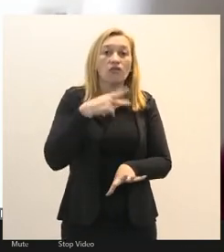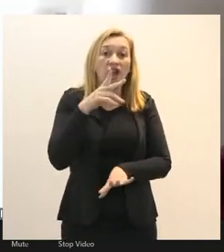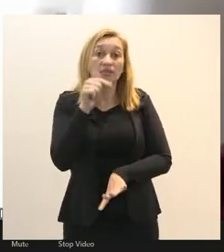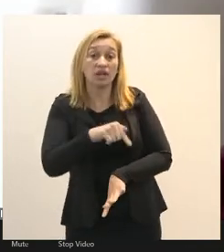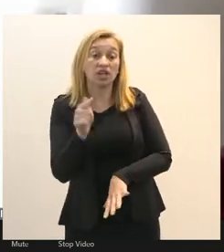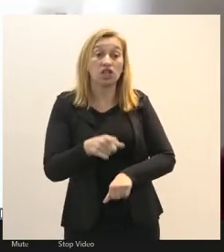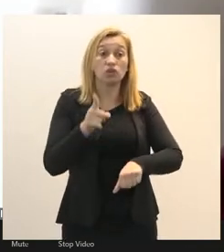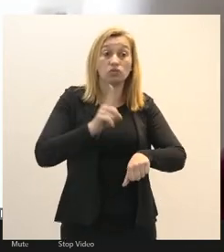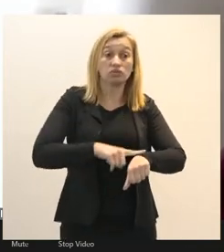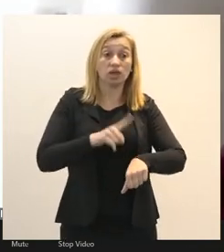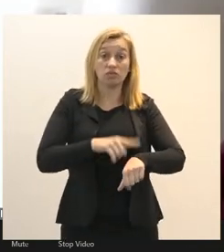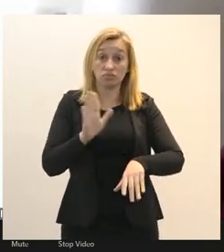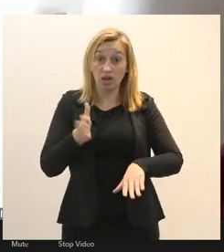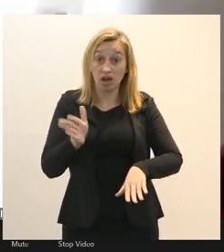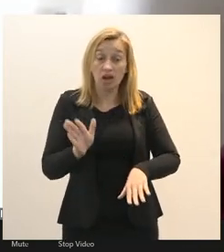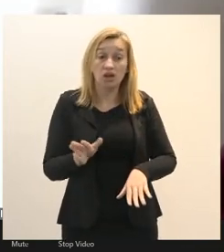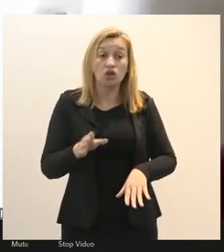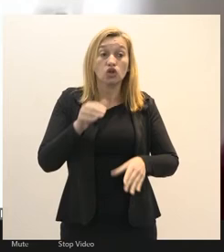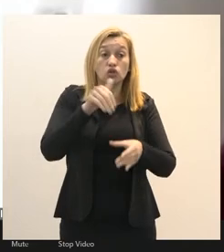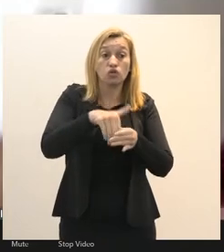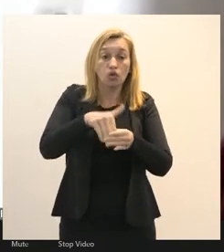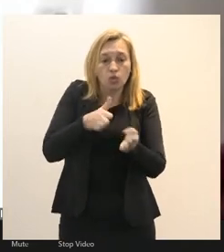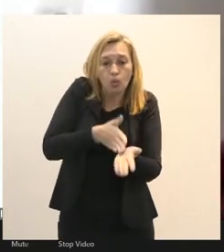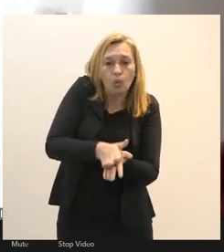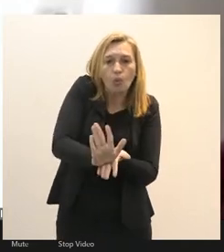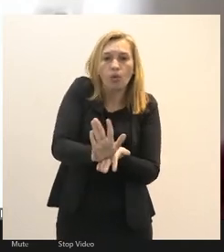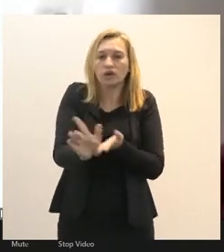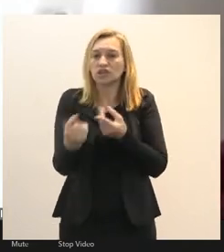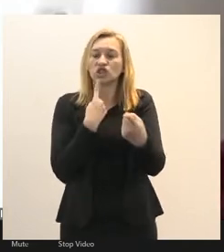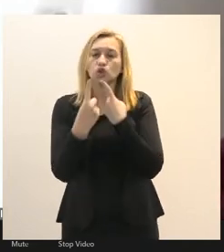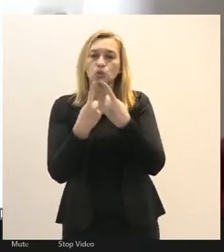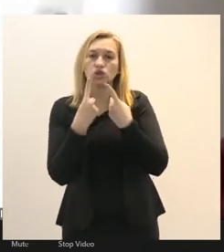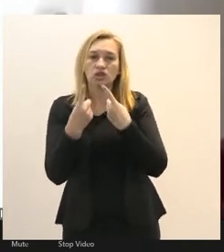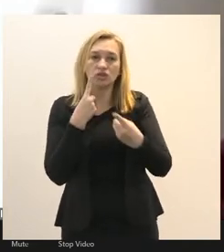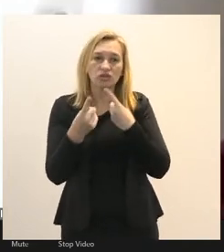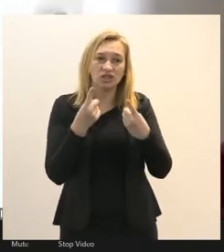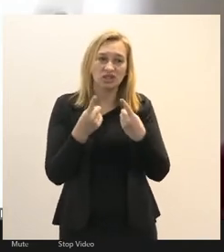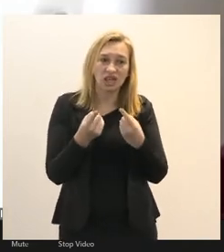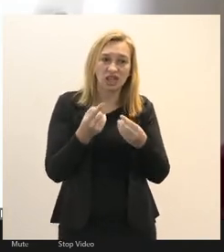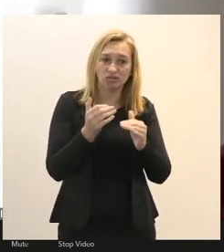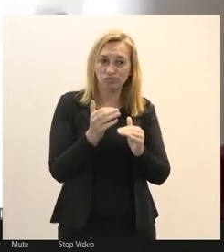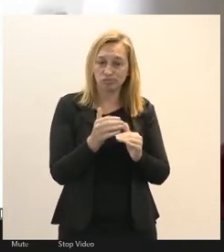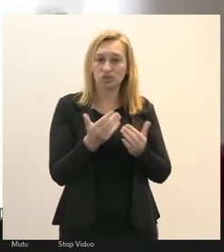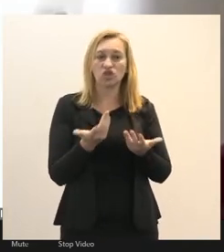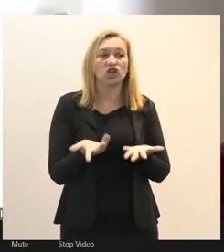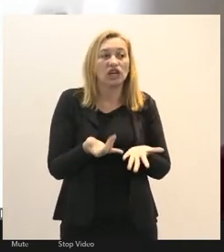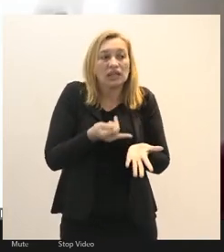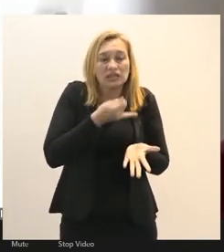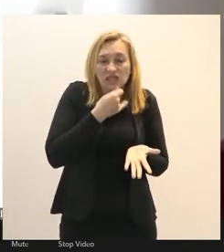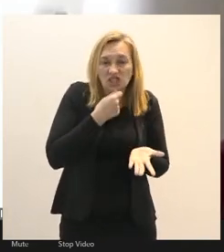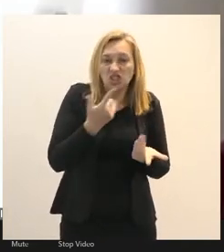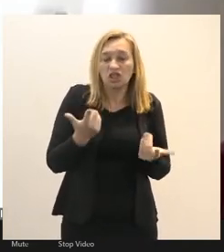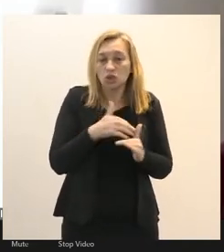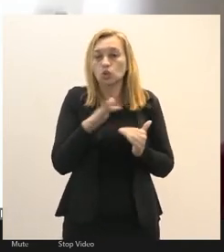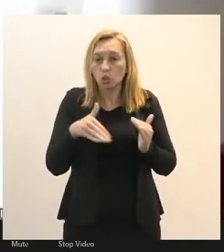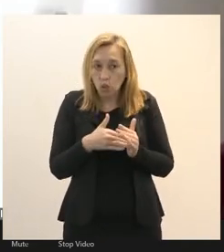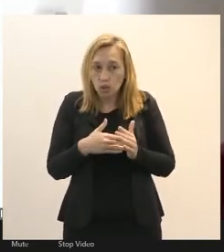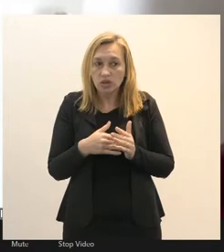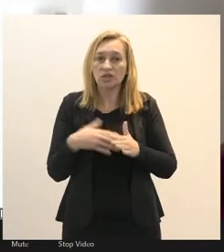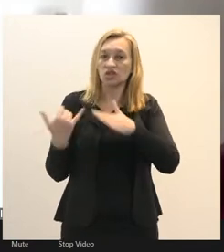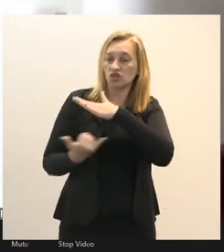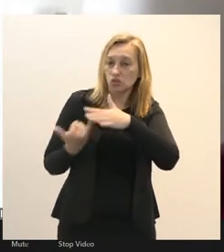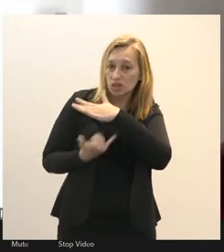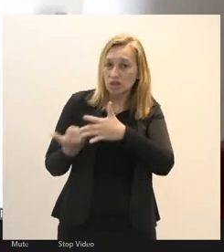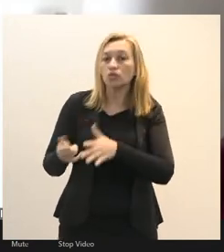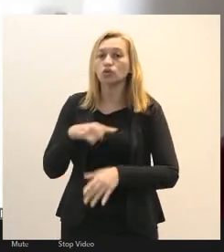tema que está muito em voga a questão do voto impresso toda essa discussão que tem abalado a normalidade democrática das instituições